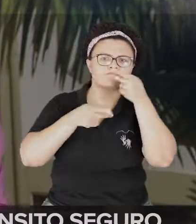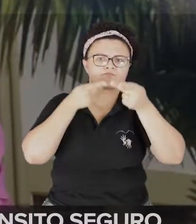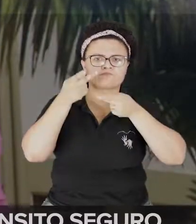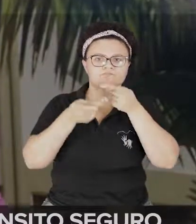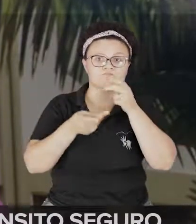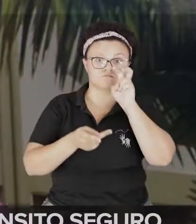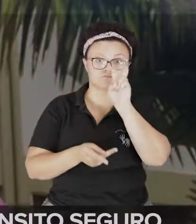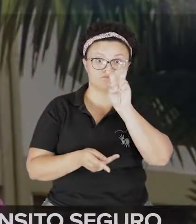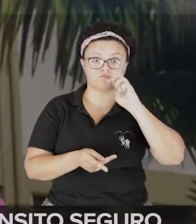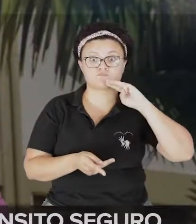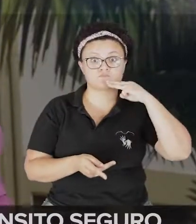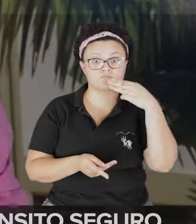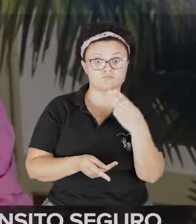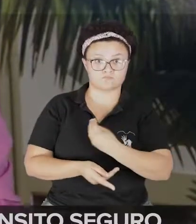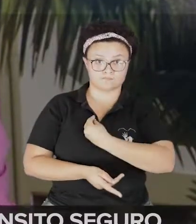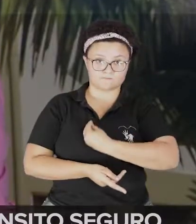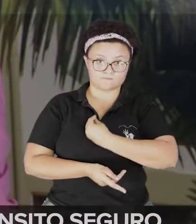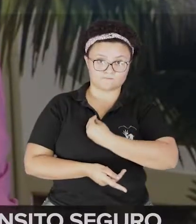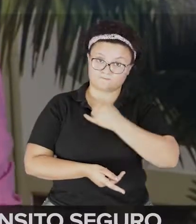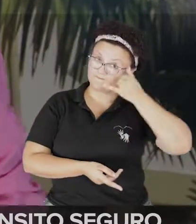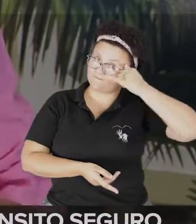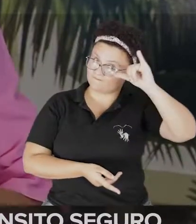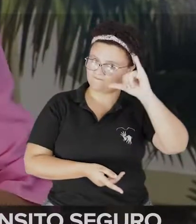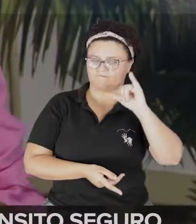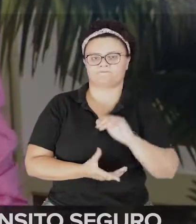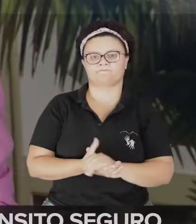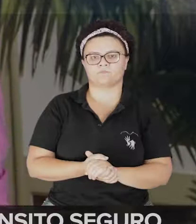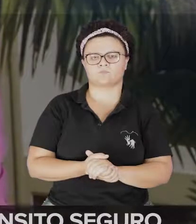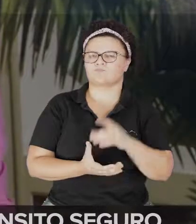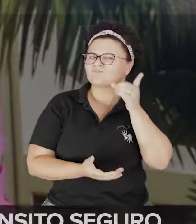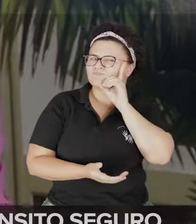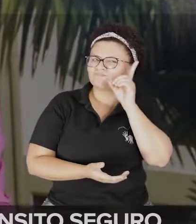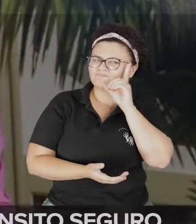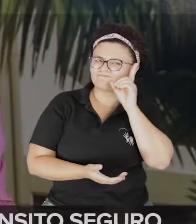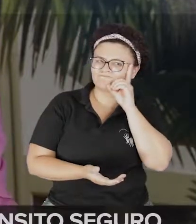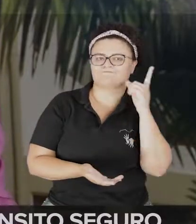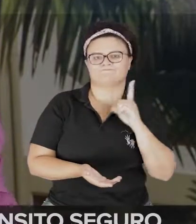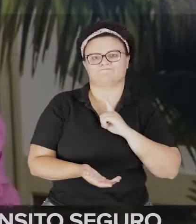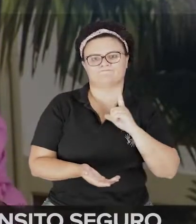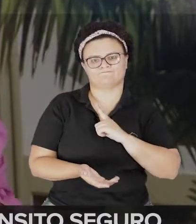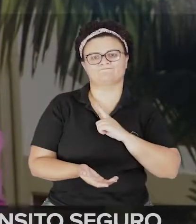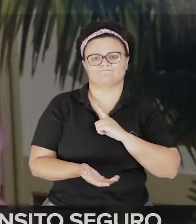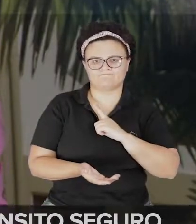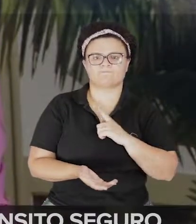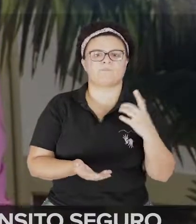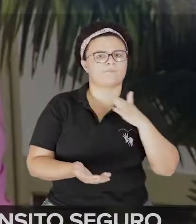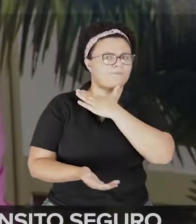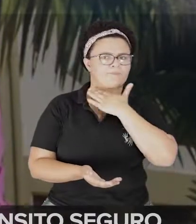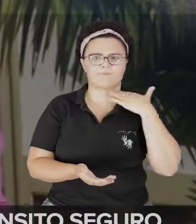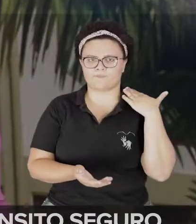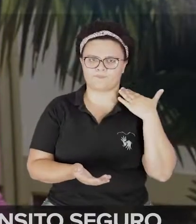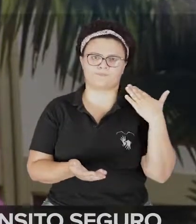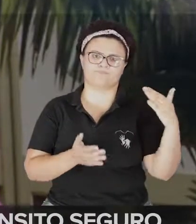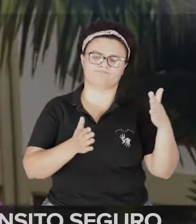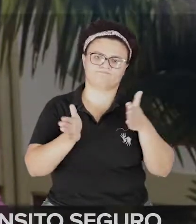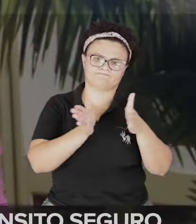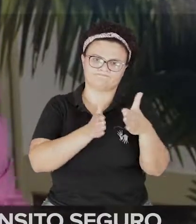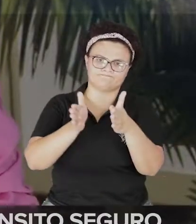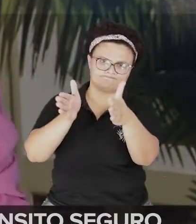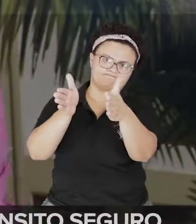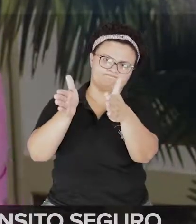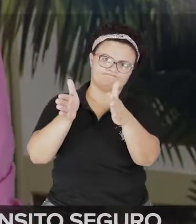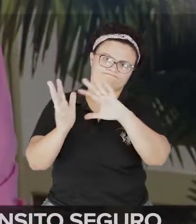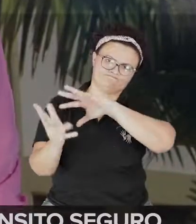vidas até 2020. Todos os dias são registradas 3 mil mortes em estradas de todo o mundo. As principais